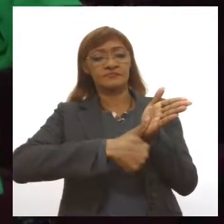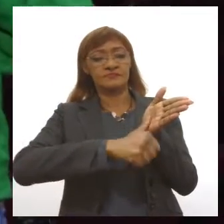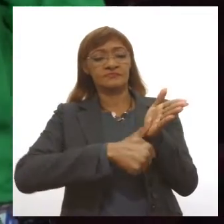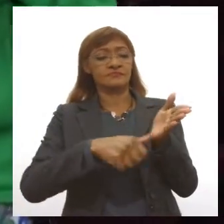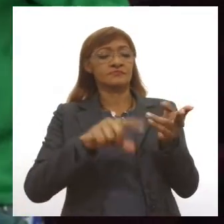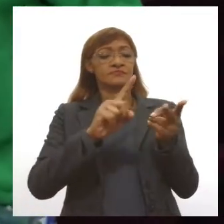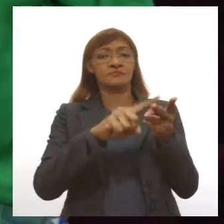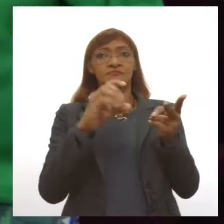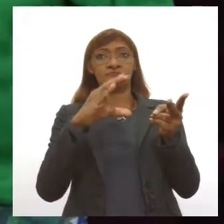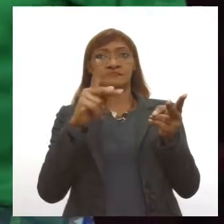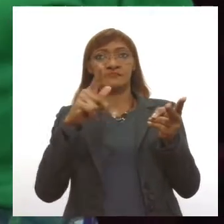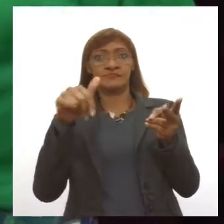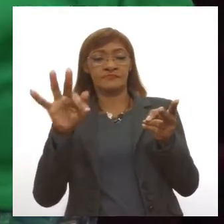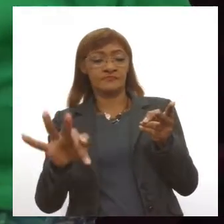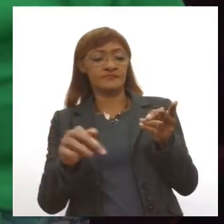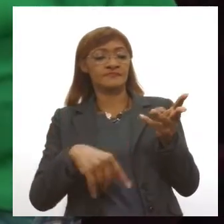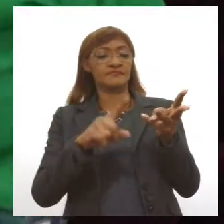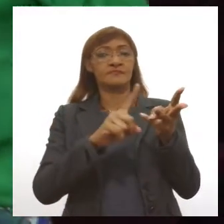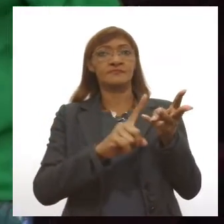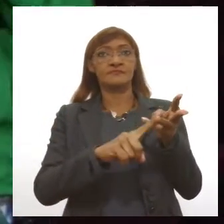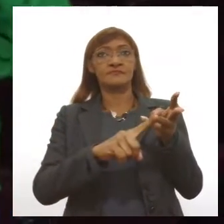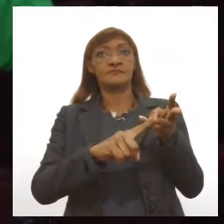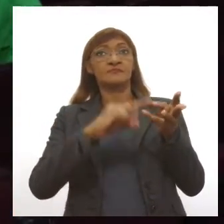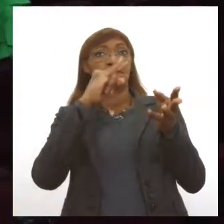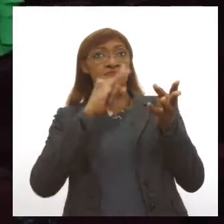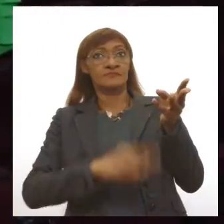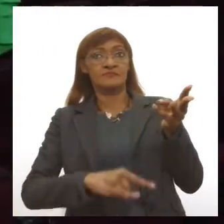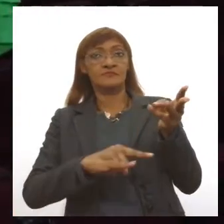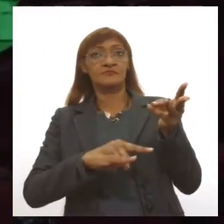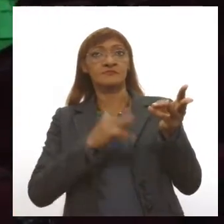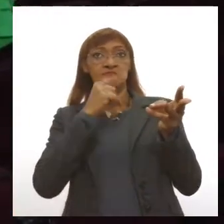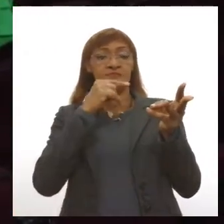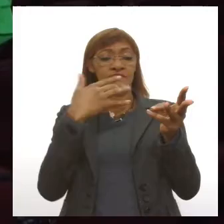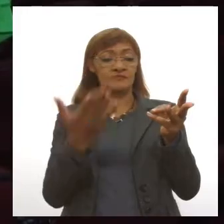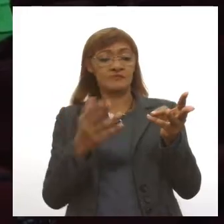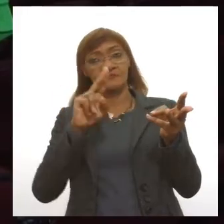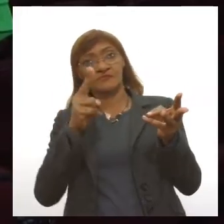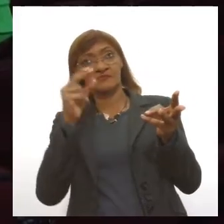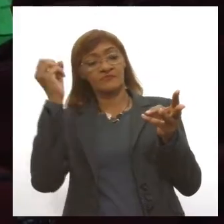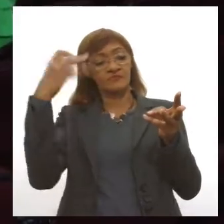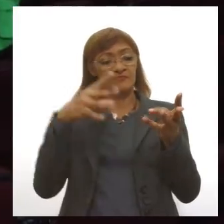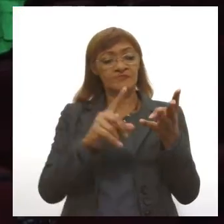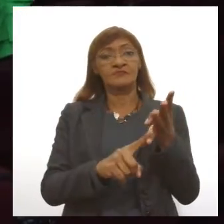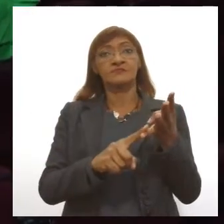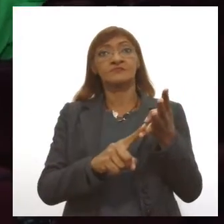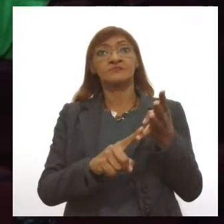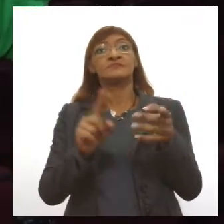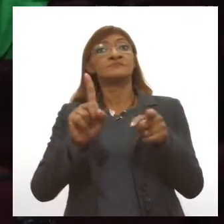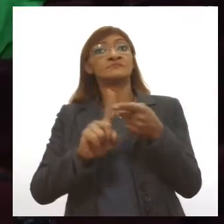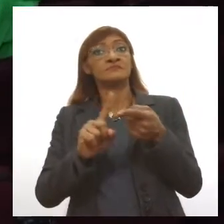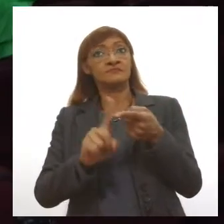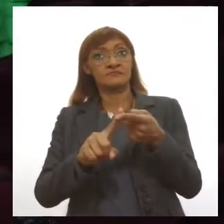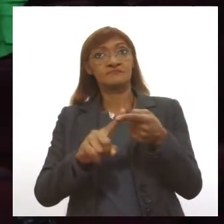CPF, comprovante de residência, a escolaridade, tanto a original como a xerox, e ser morador